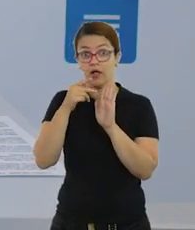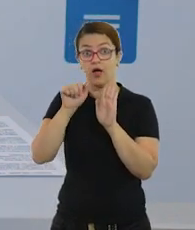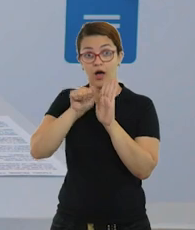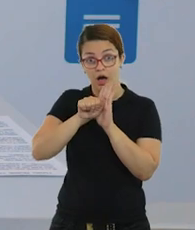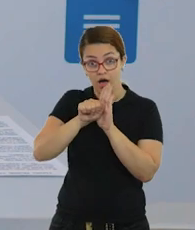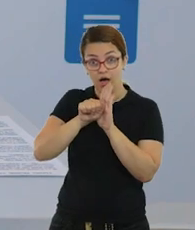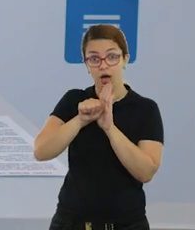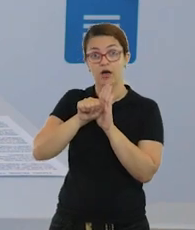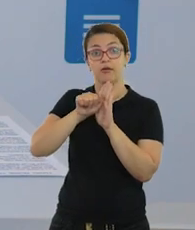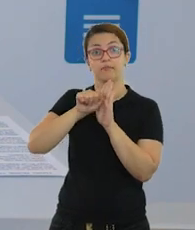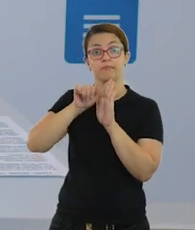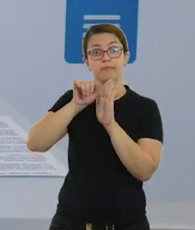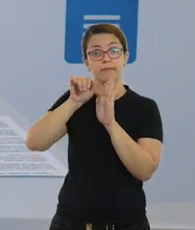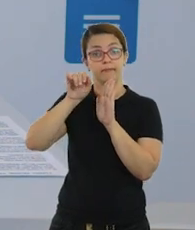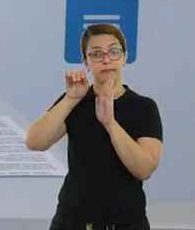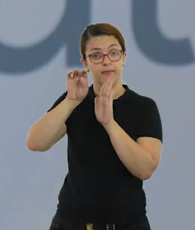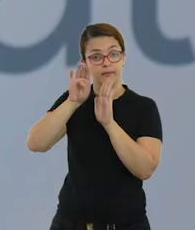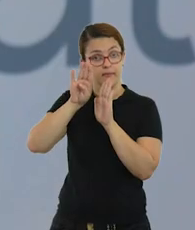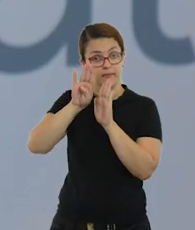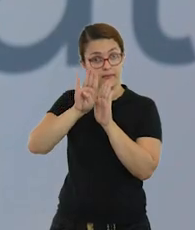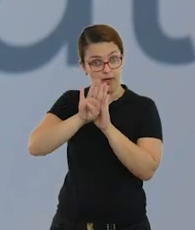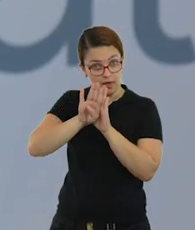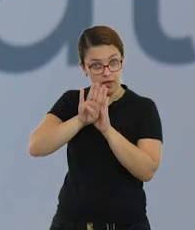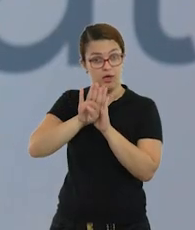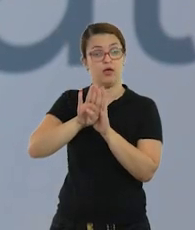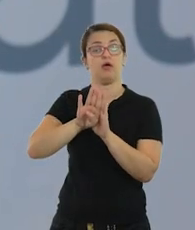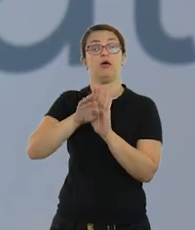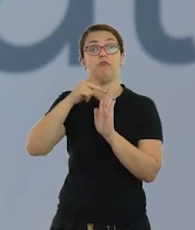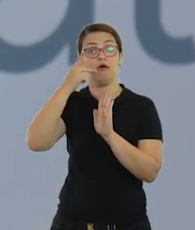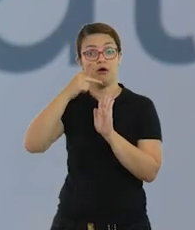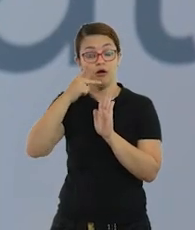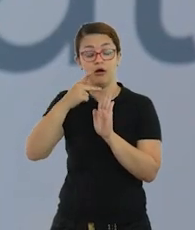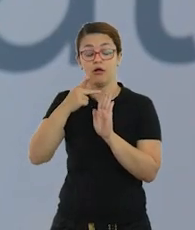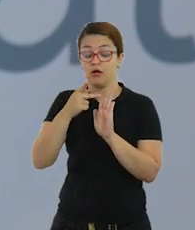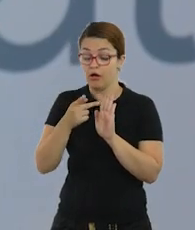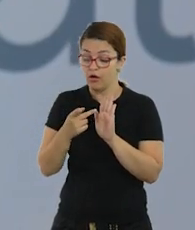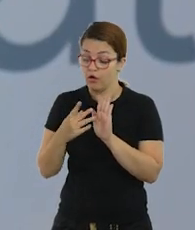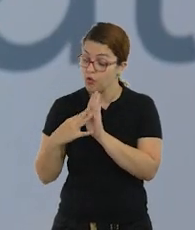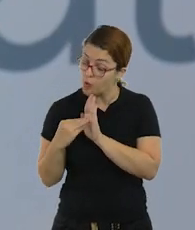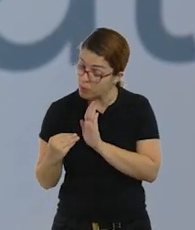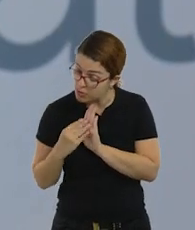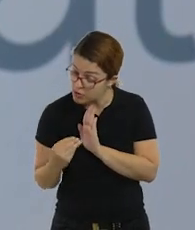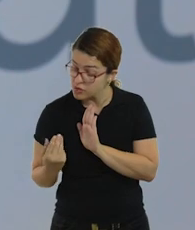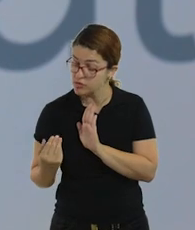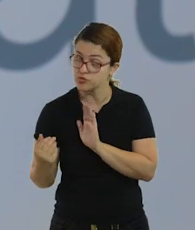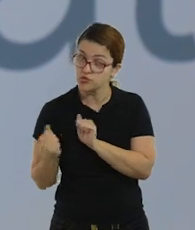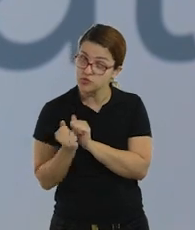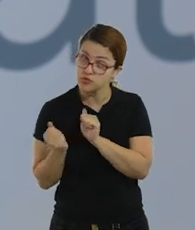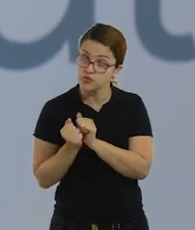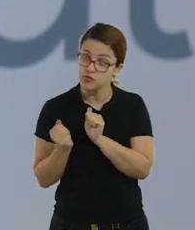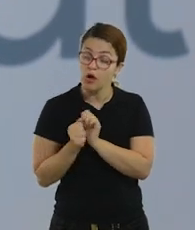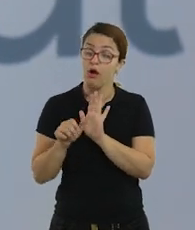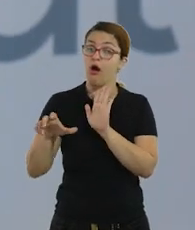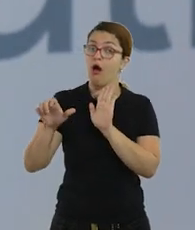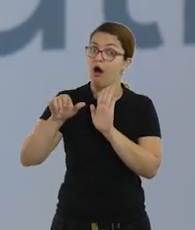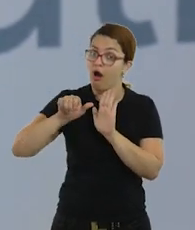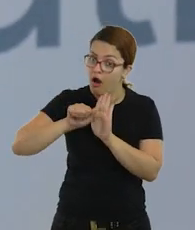Então, A, B, e peça para a criança também repita